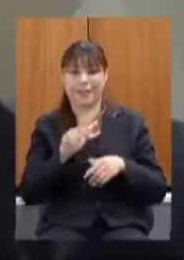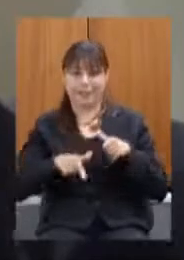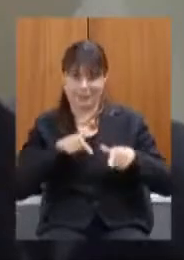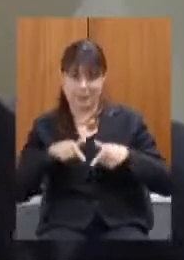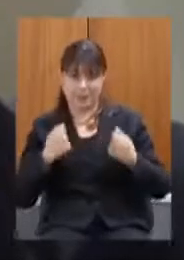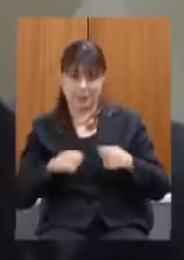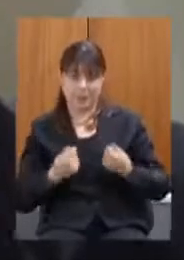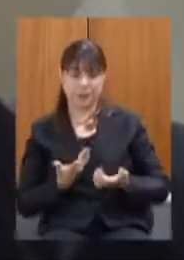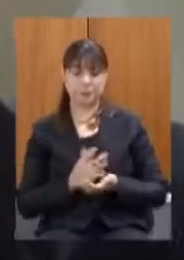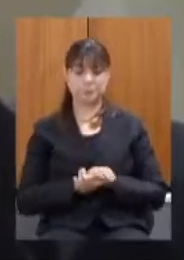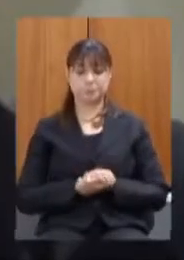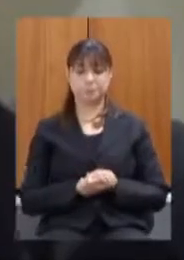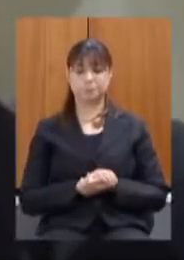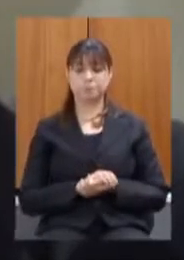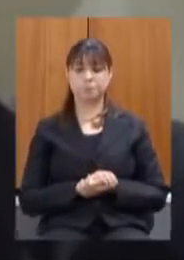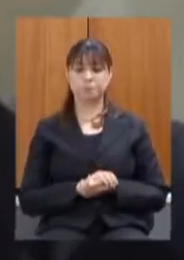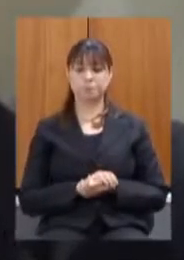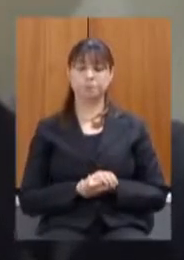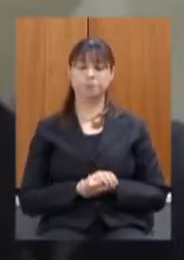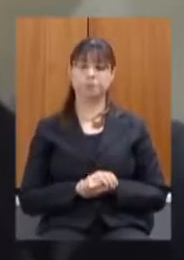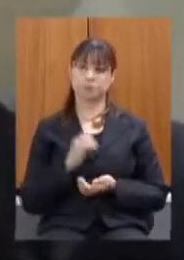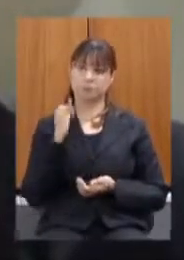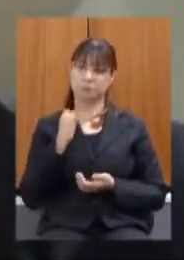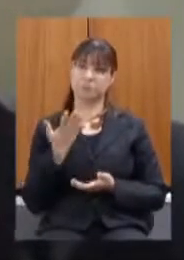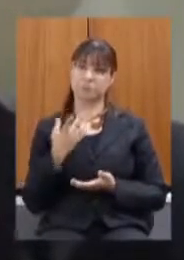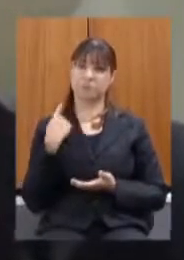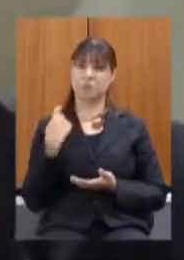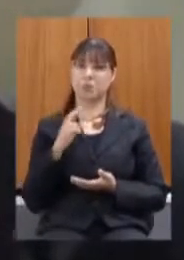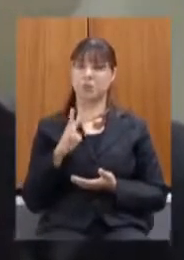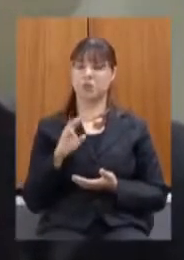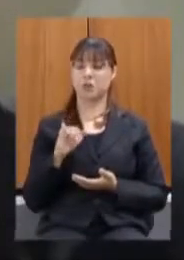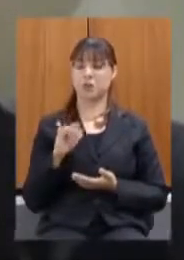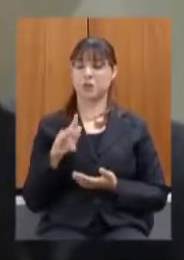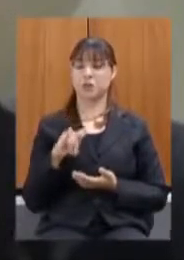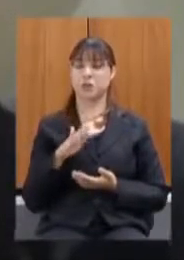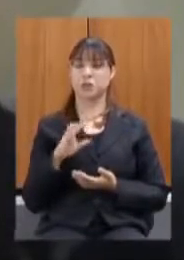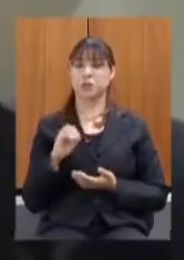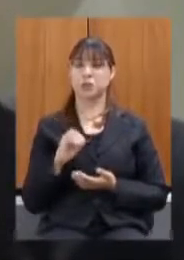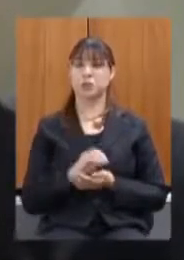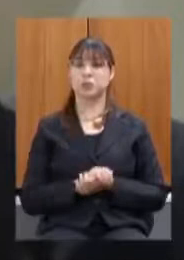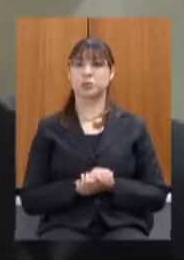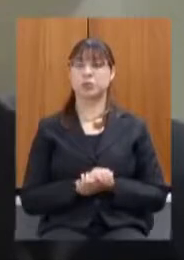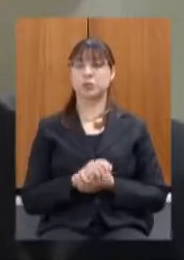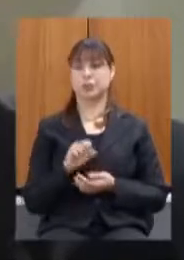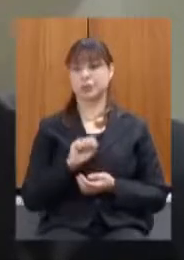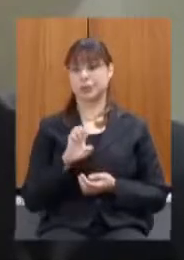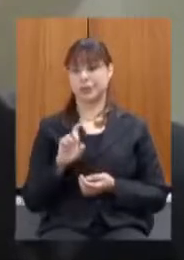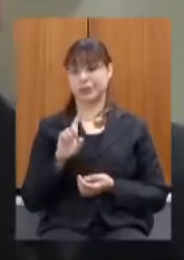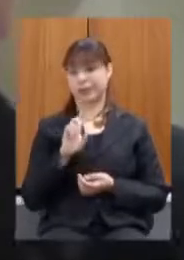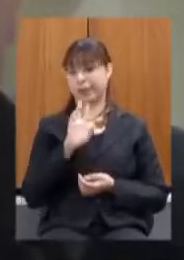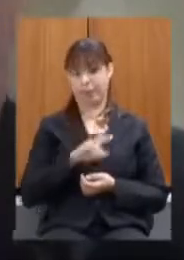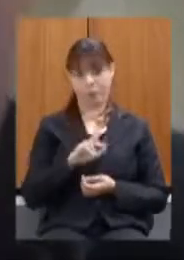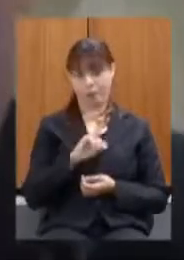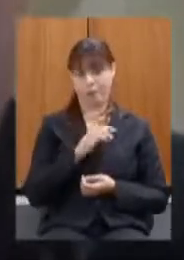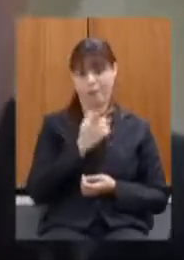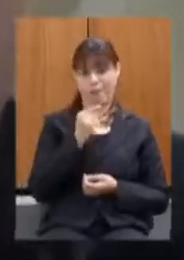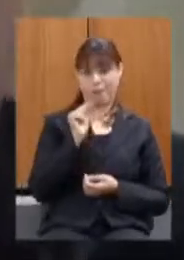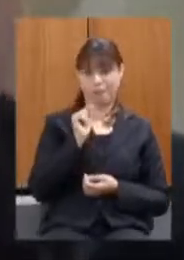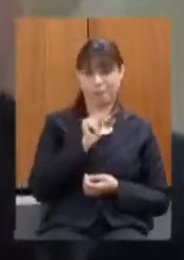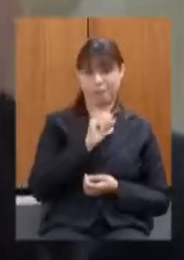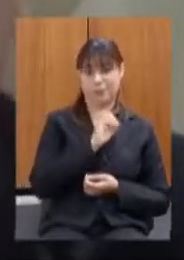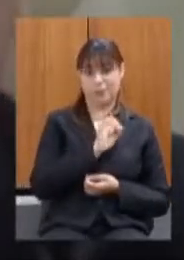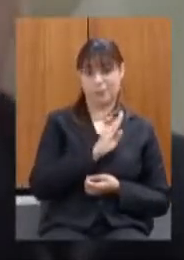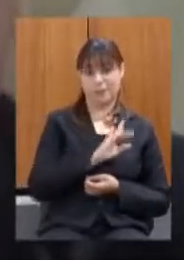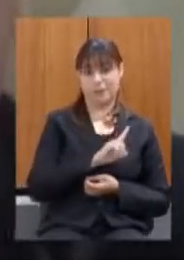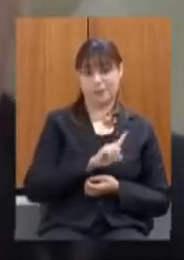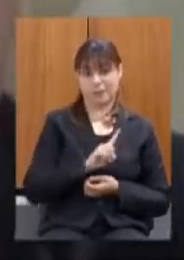eu diria deputado virgílio que se não fosse o obz a